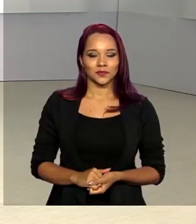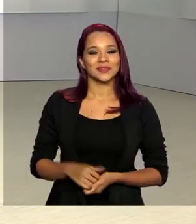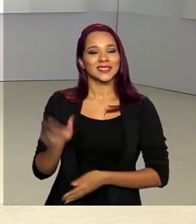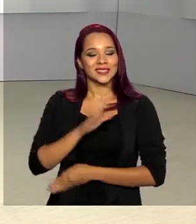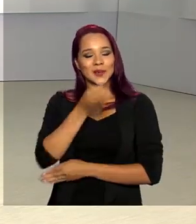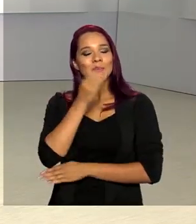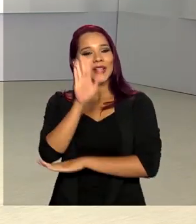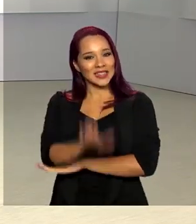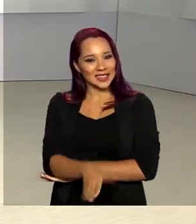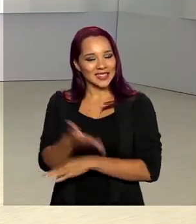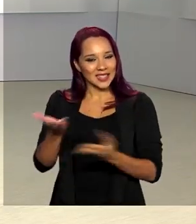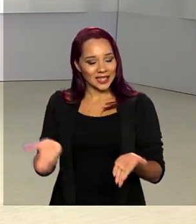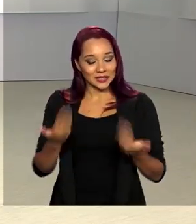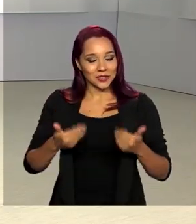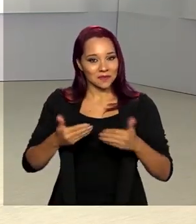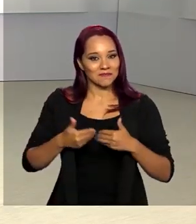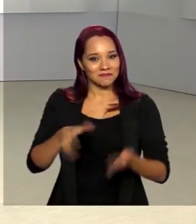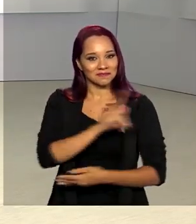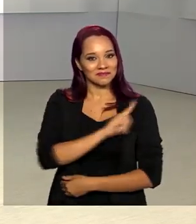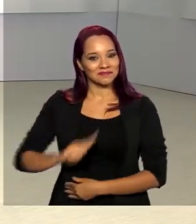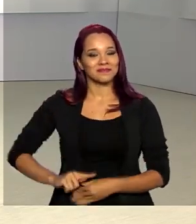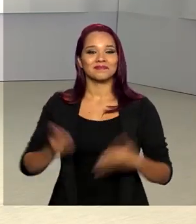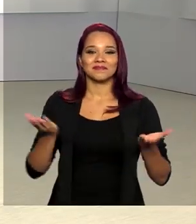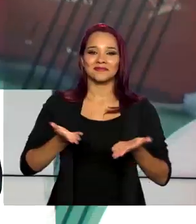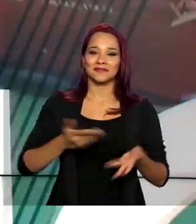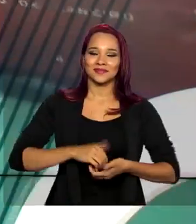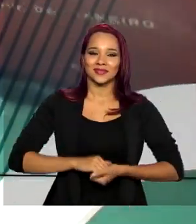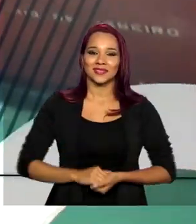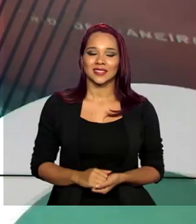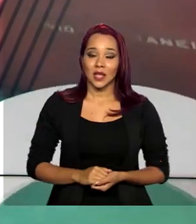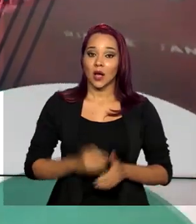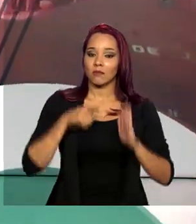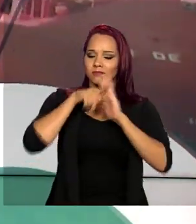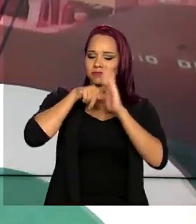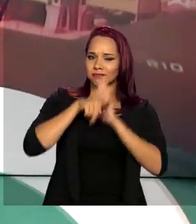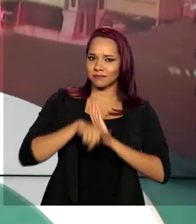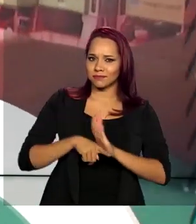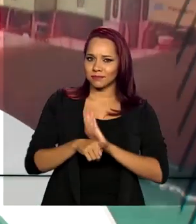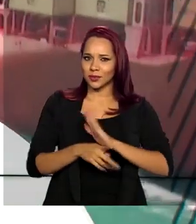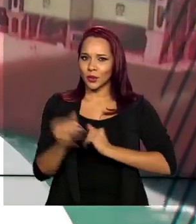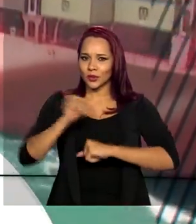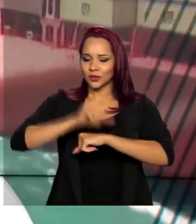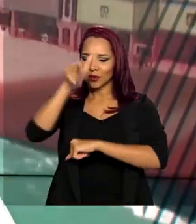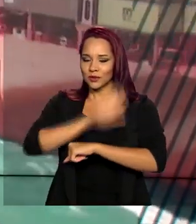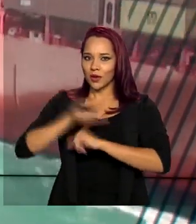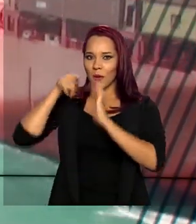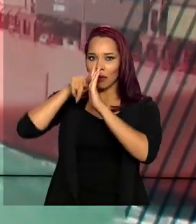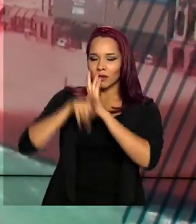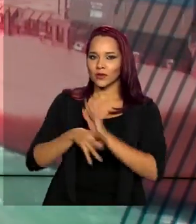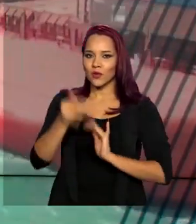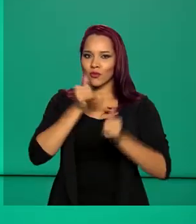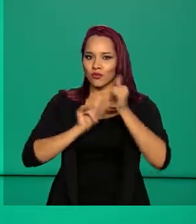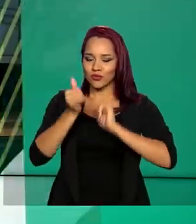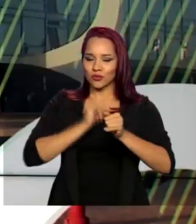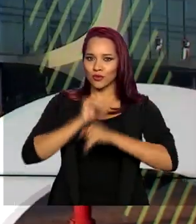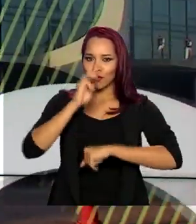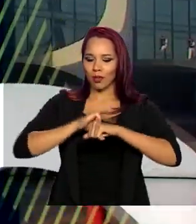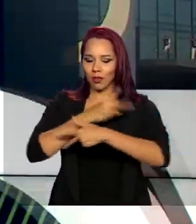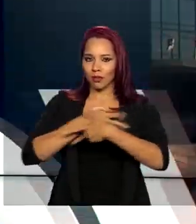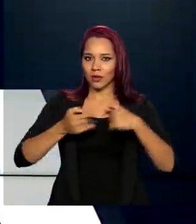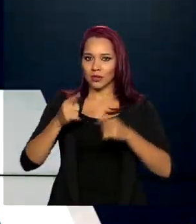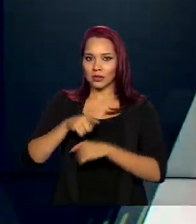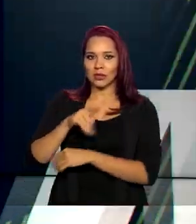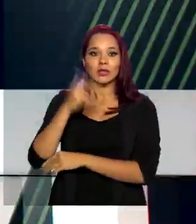Olá, boa tarde. Estamos de volta com o Governo Agora. Pesquisadores do Centro Nacional de Pesquisa em Energia e Materiais em